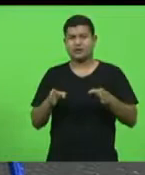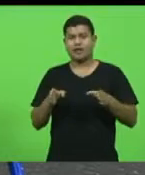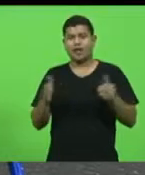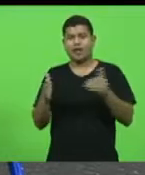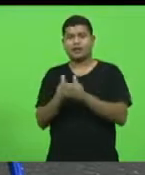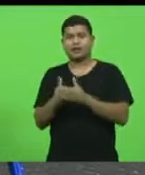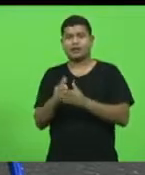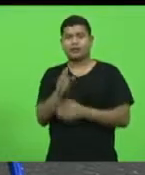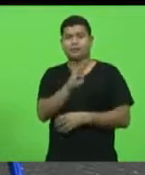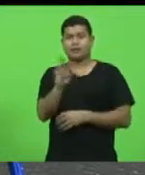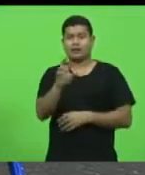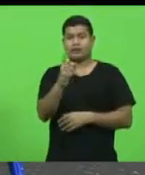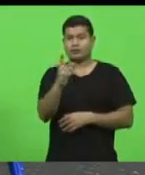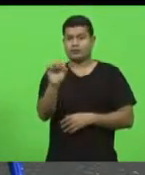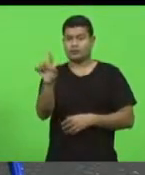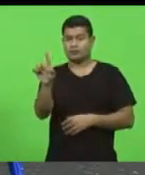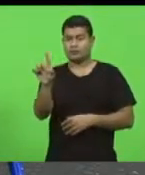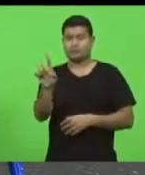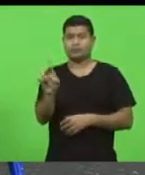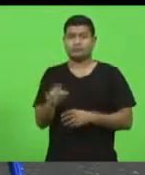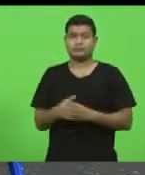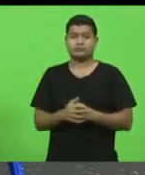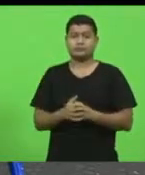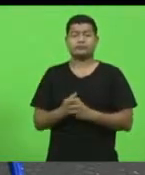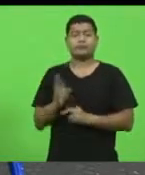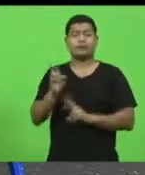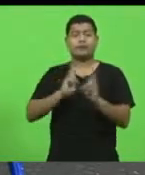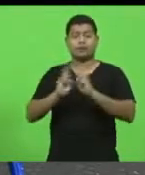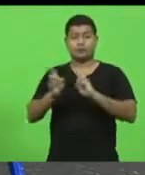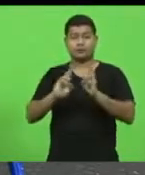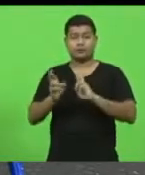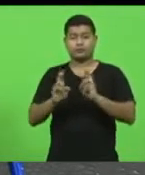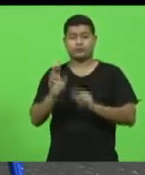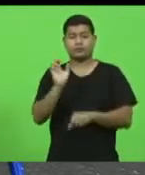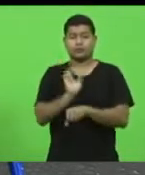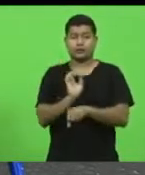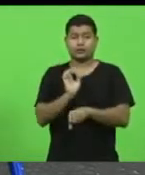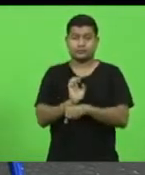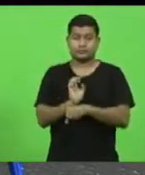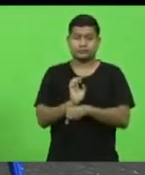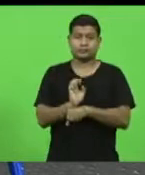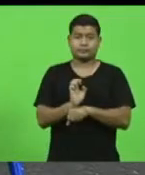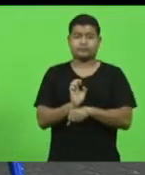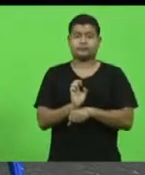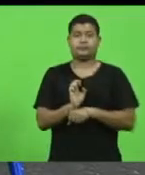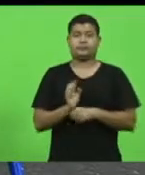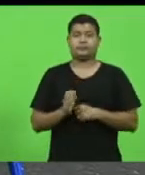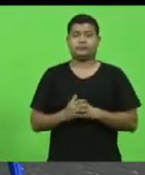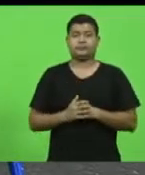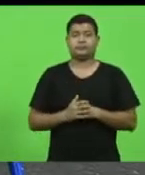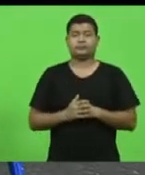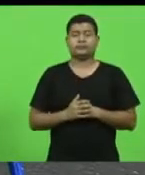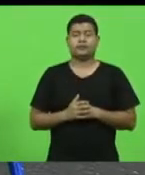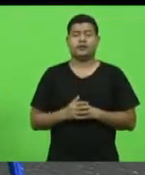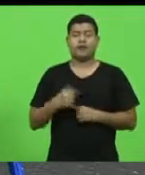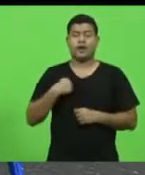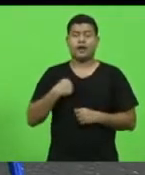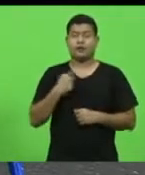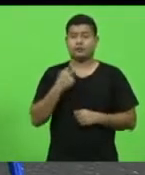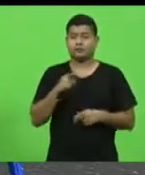nas rodovias estaduais. Falo também